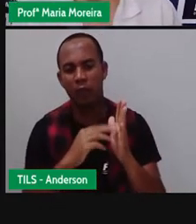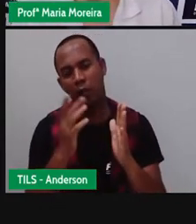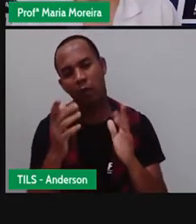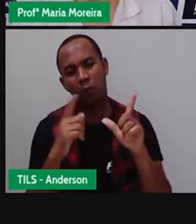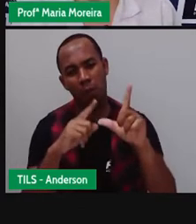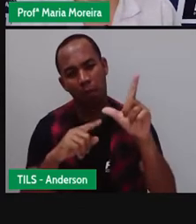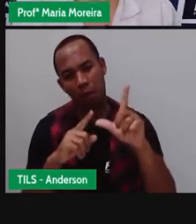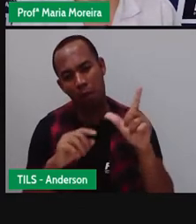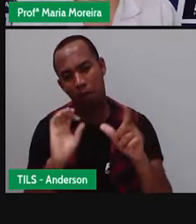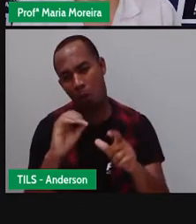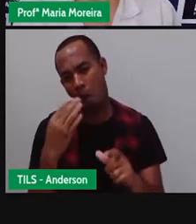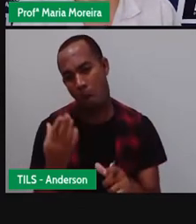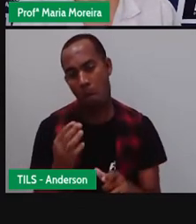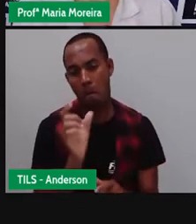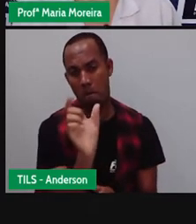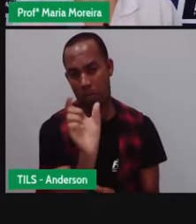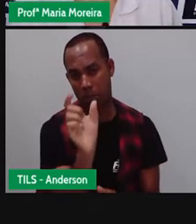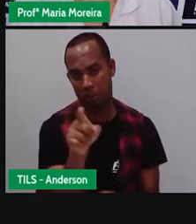palavras.